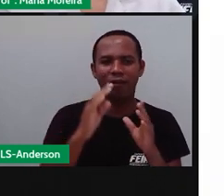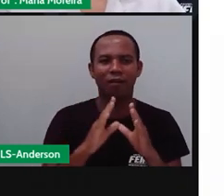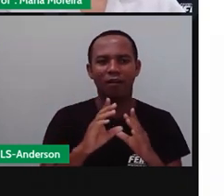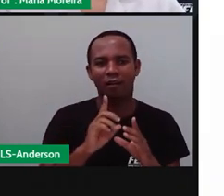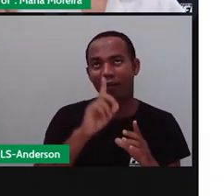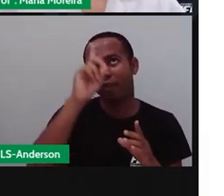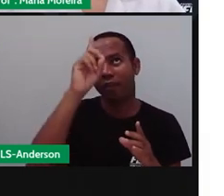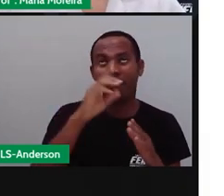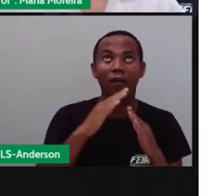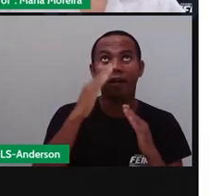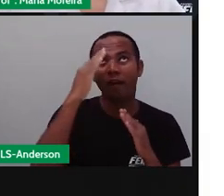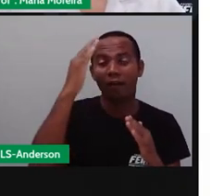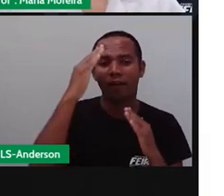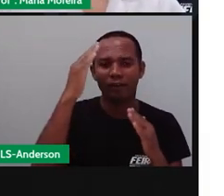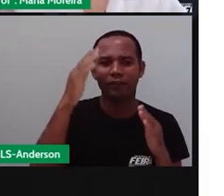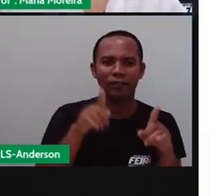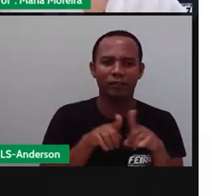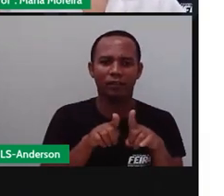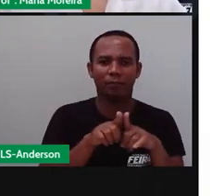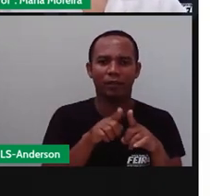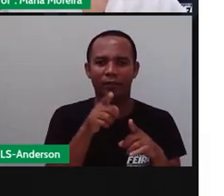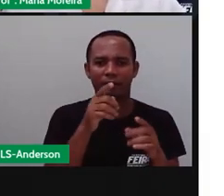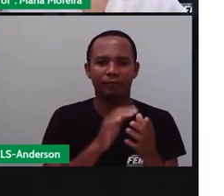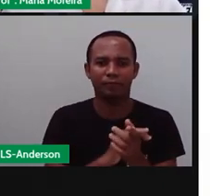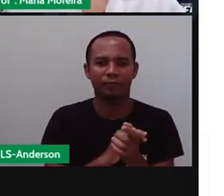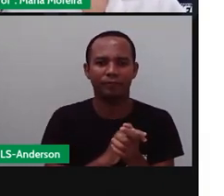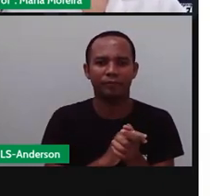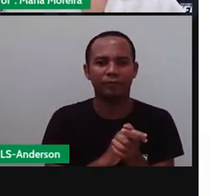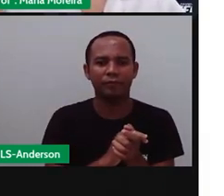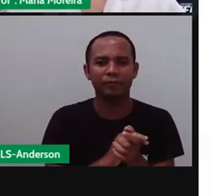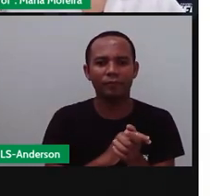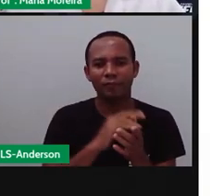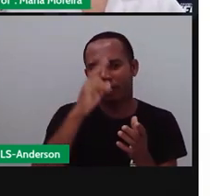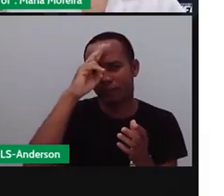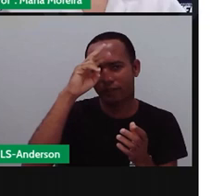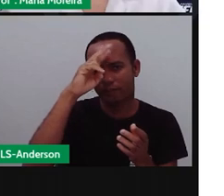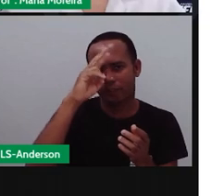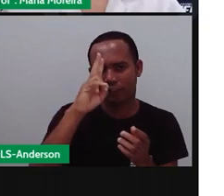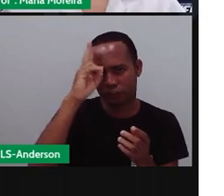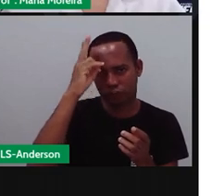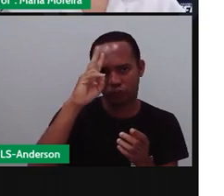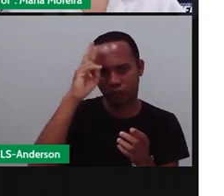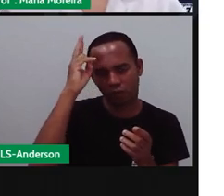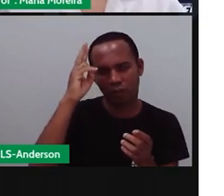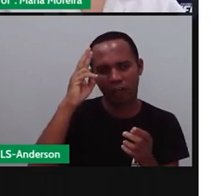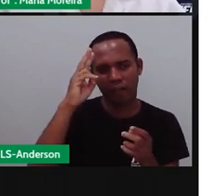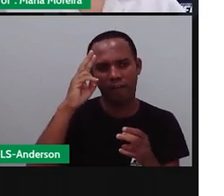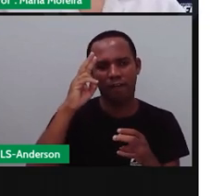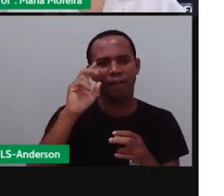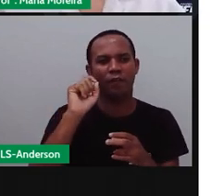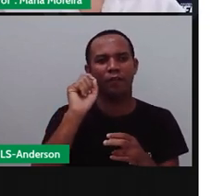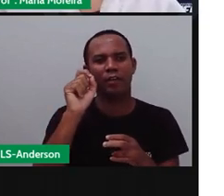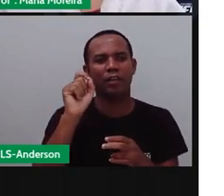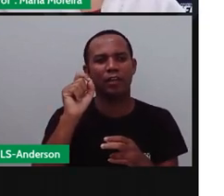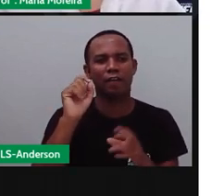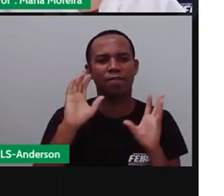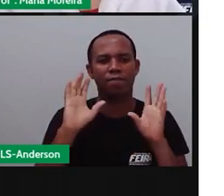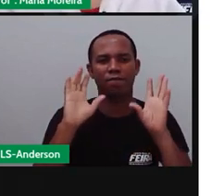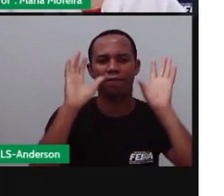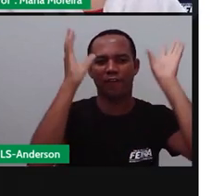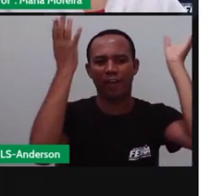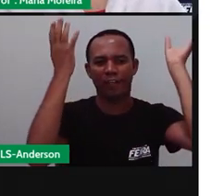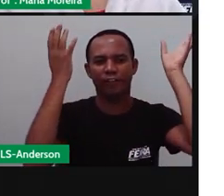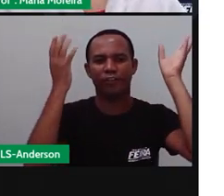Bento? Pois é, lá na historinha, ela fala o quê? Que a origem dessa festa da colheita também foi uma